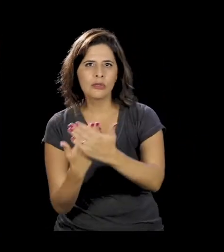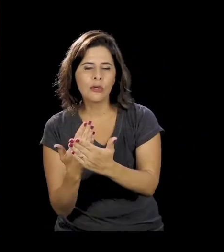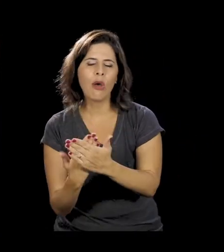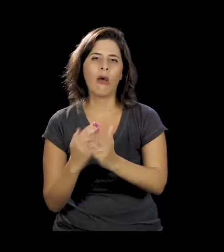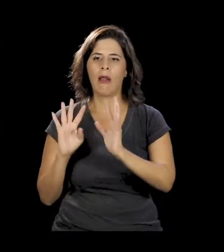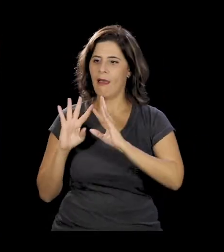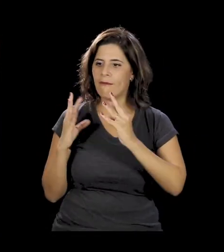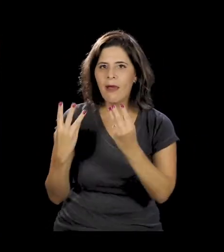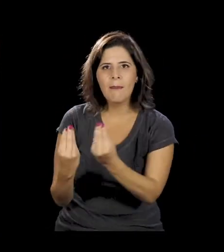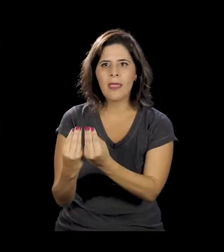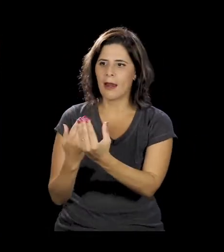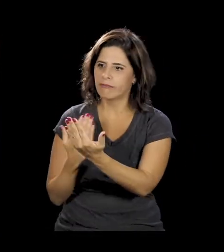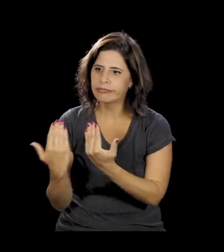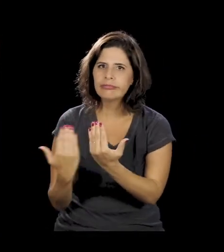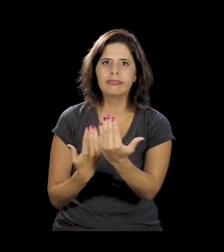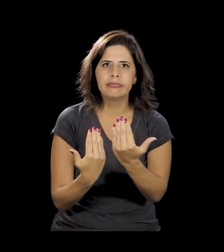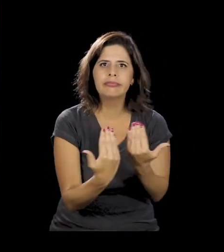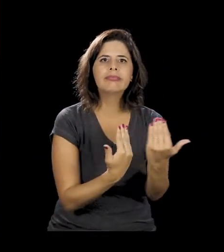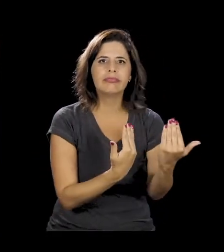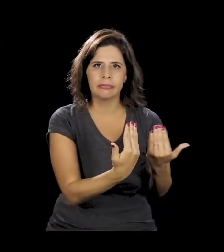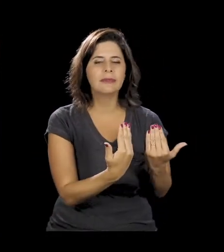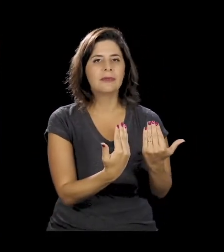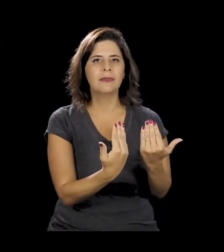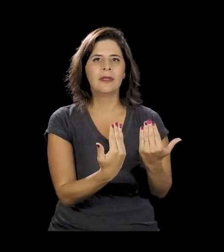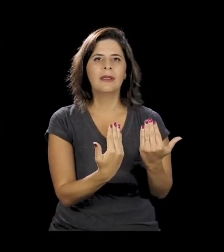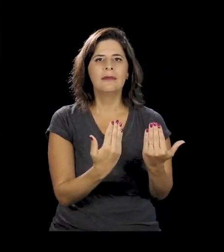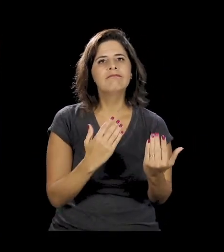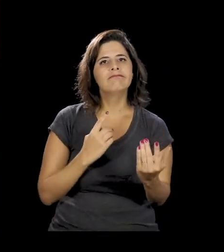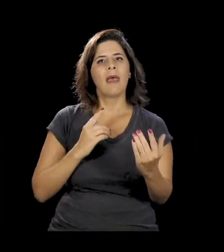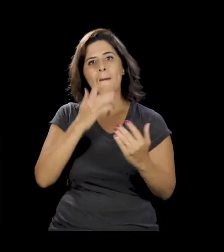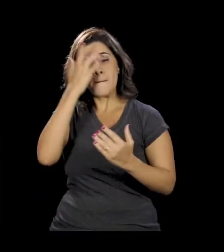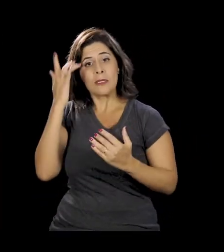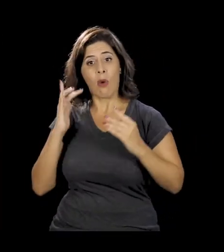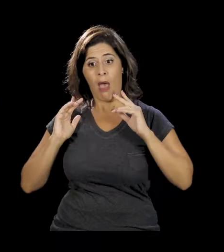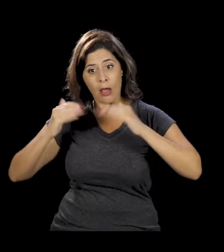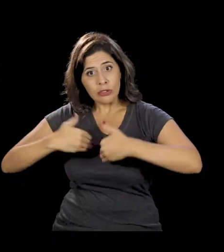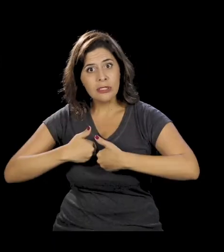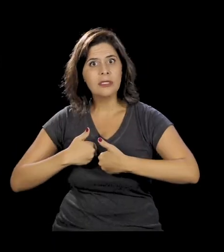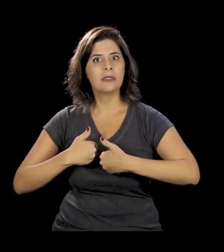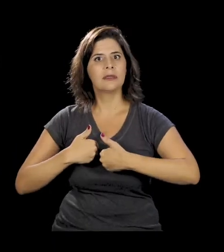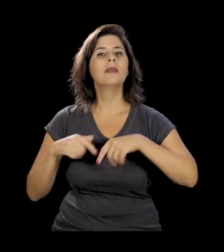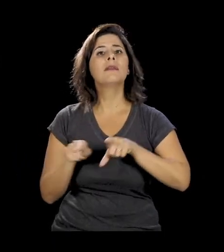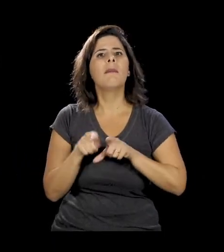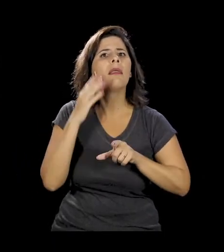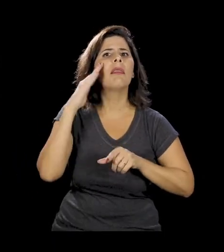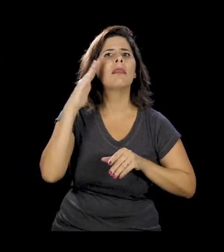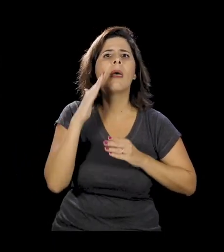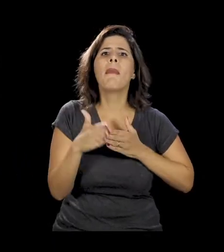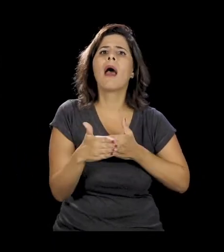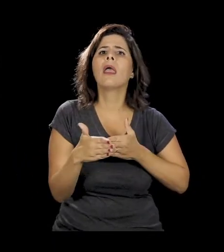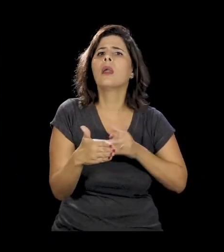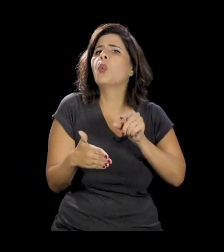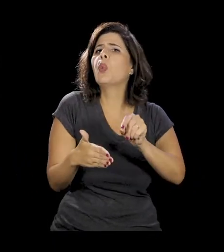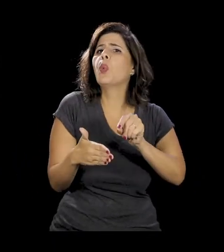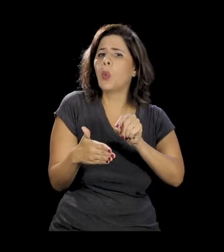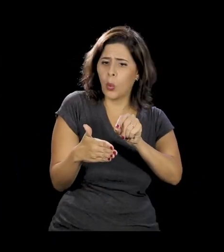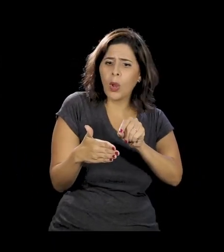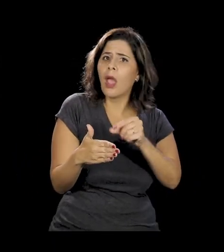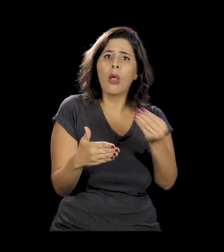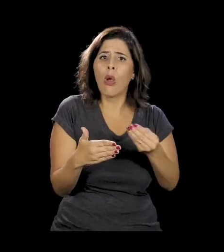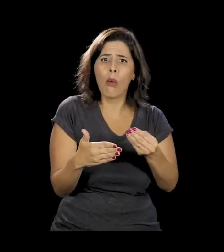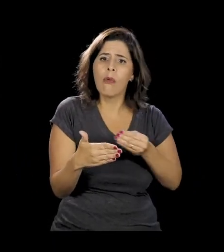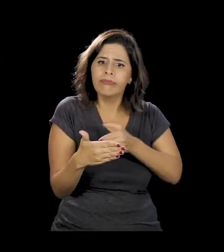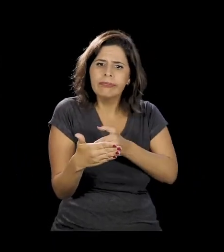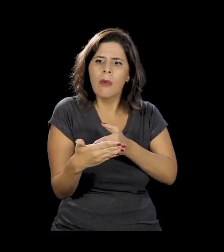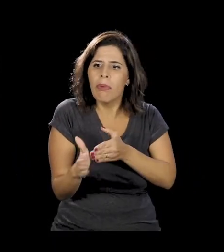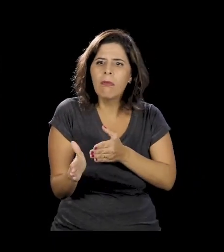a escola, as famílias, a pessoa autista. Para que a gente entenda onde estão as barreiras e onde é que a gente pode quebrar, de que forma